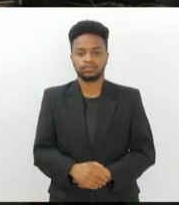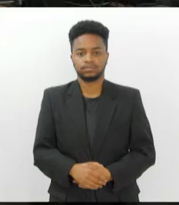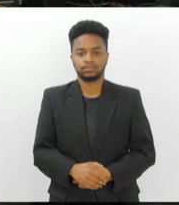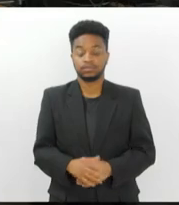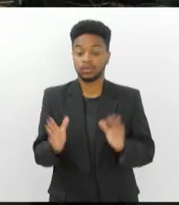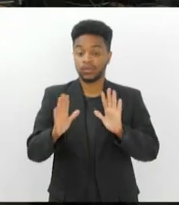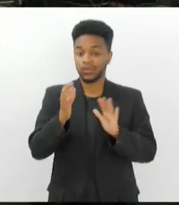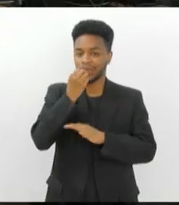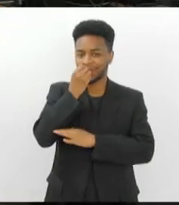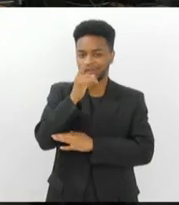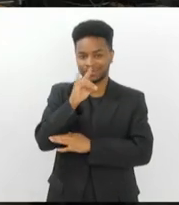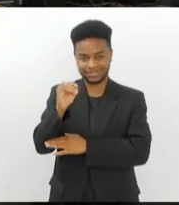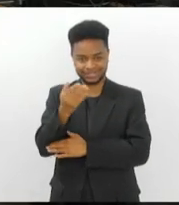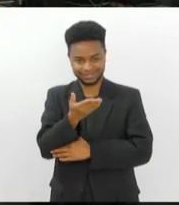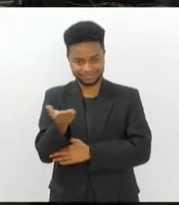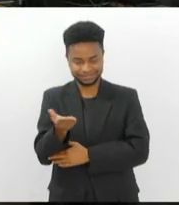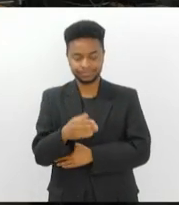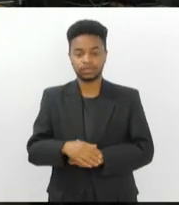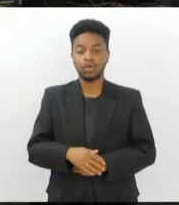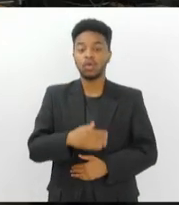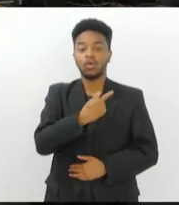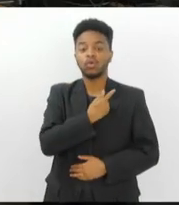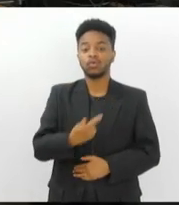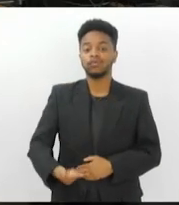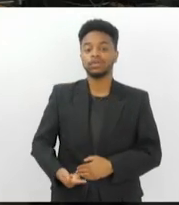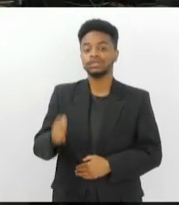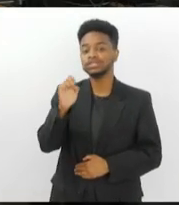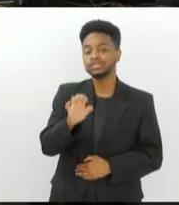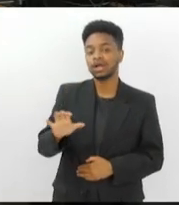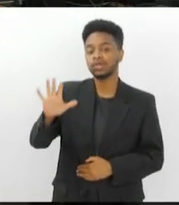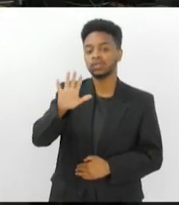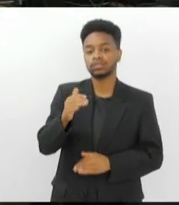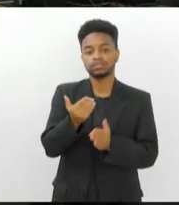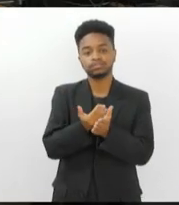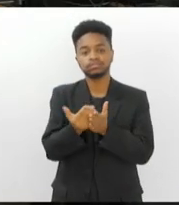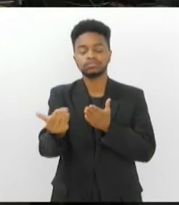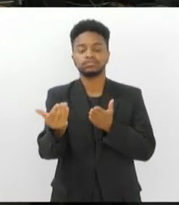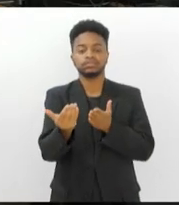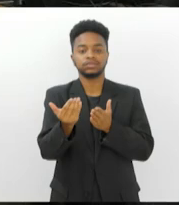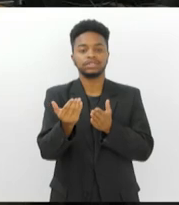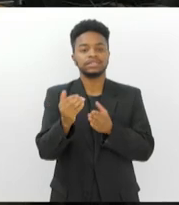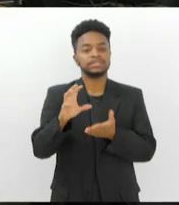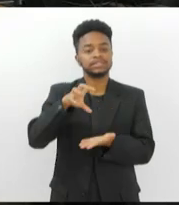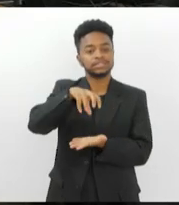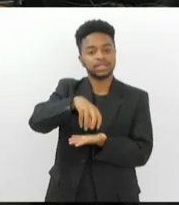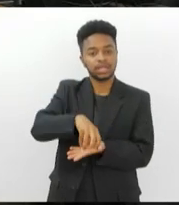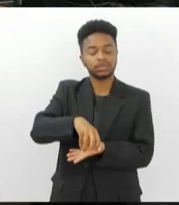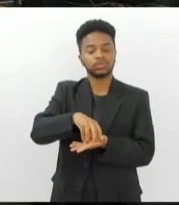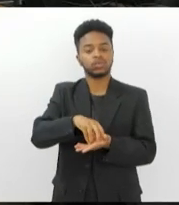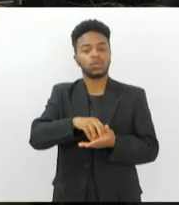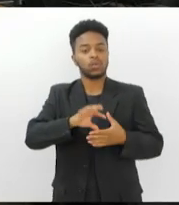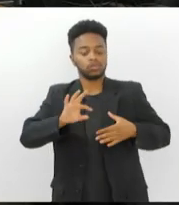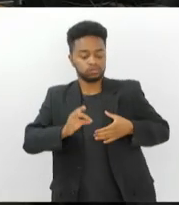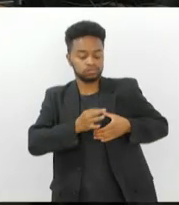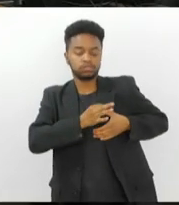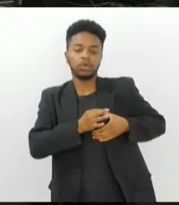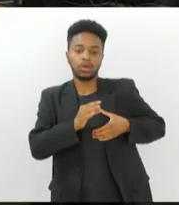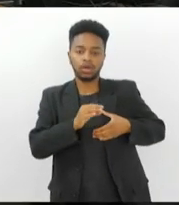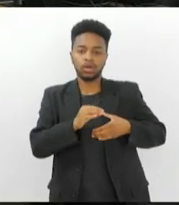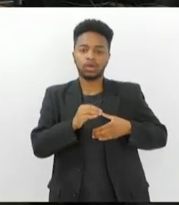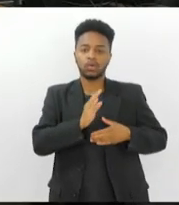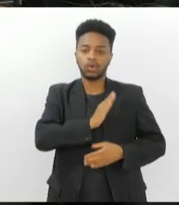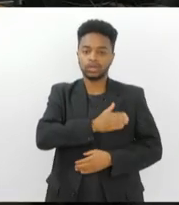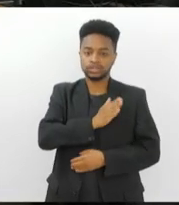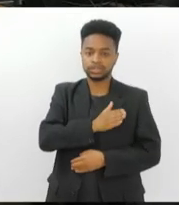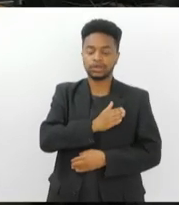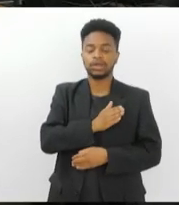Bom dia. O governo do estado do Rio inaugurou um centro de implantes de válvulas cardíacas zerando a fila para quem